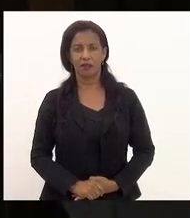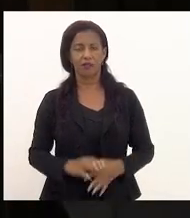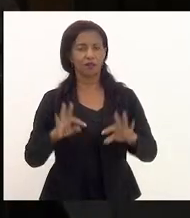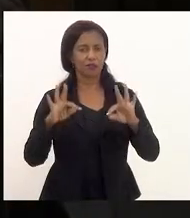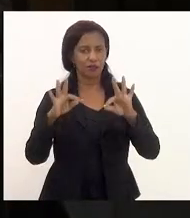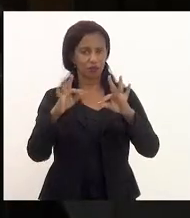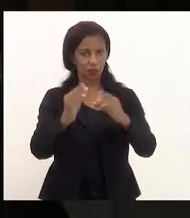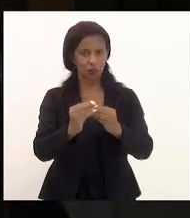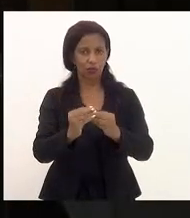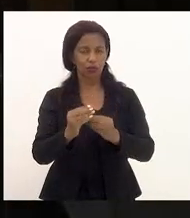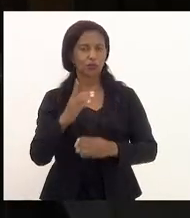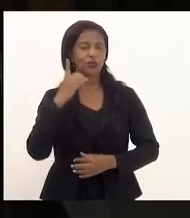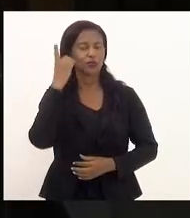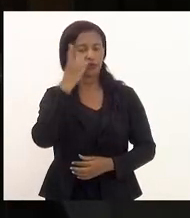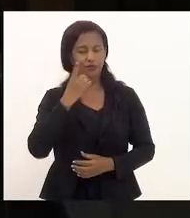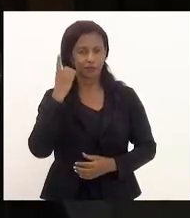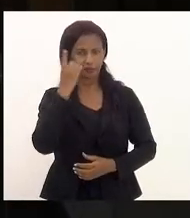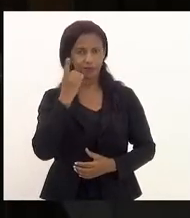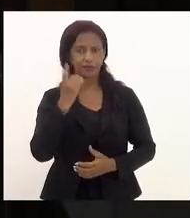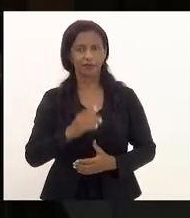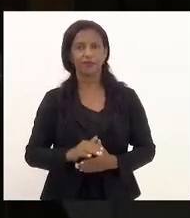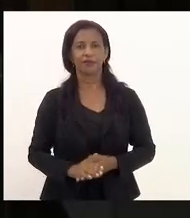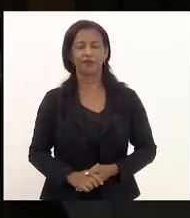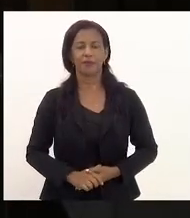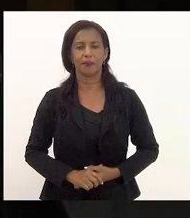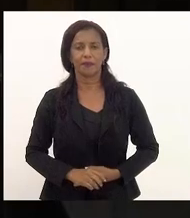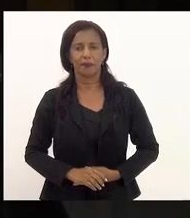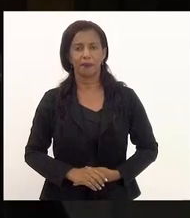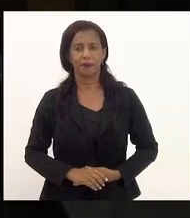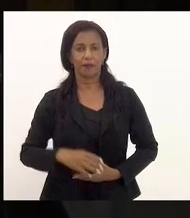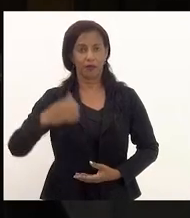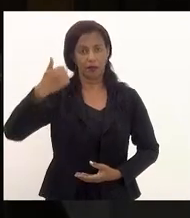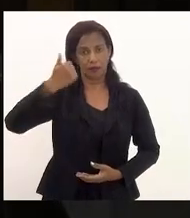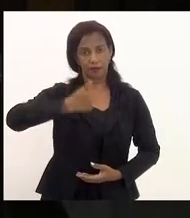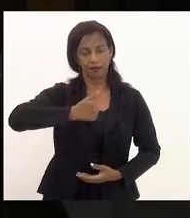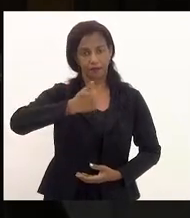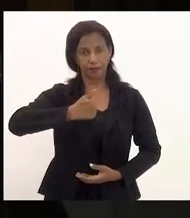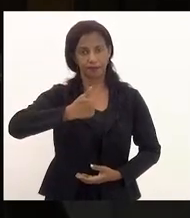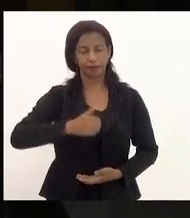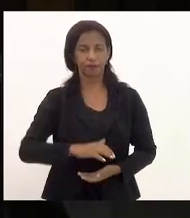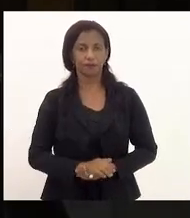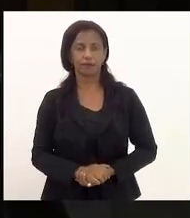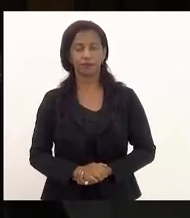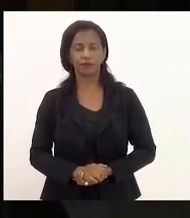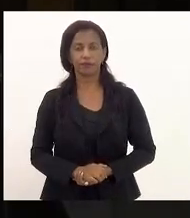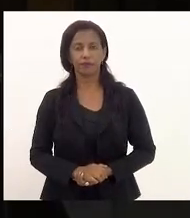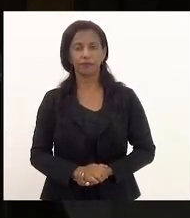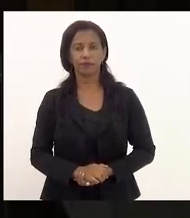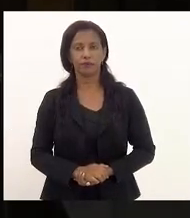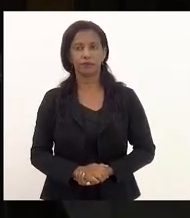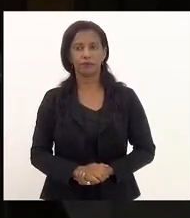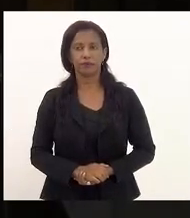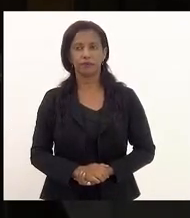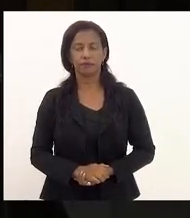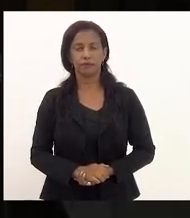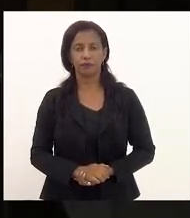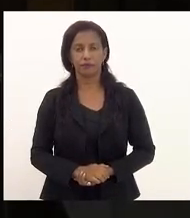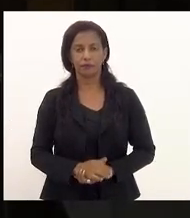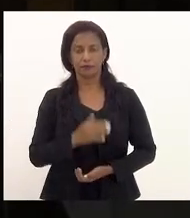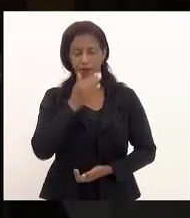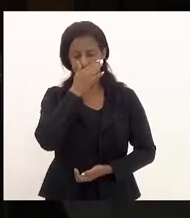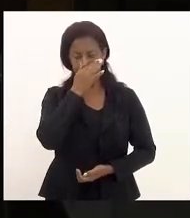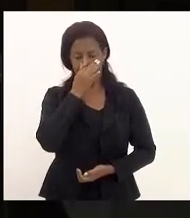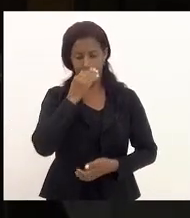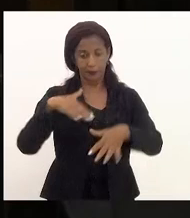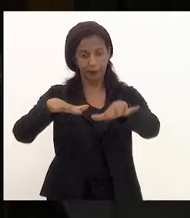senhores deputados, deputados, o plenário